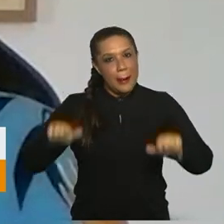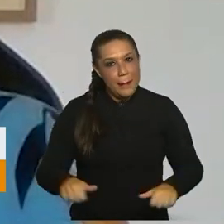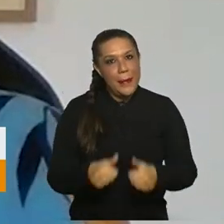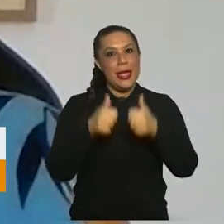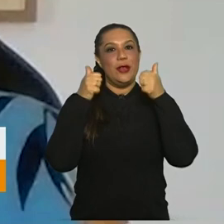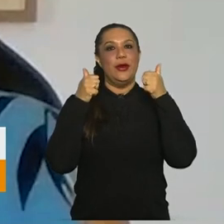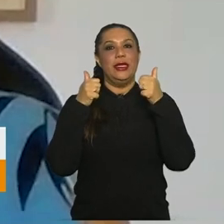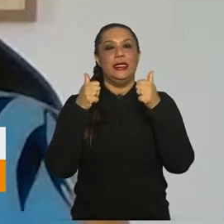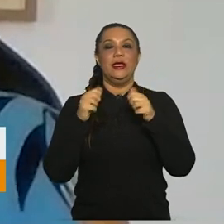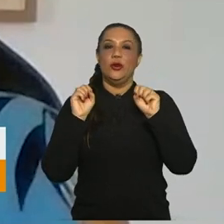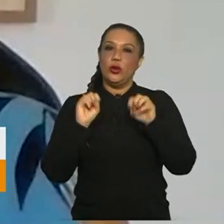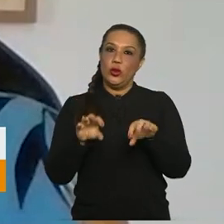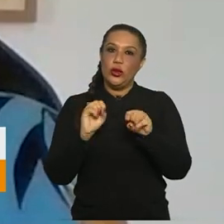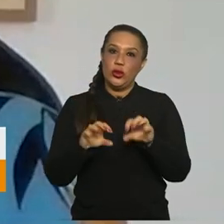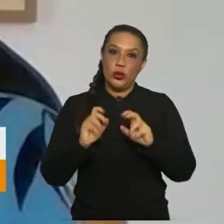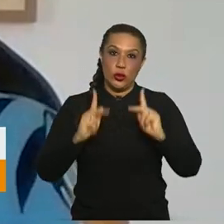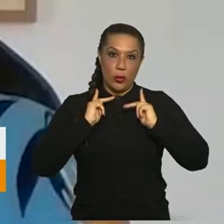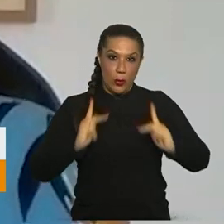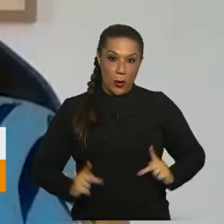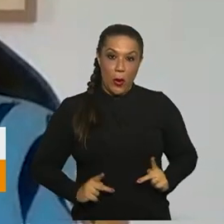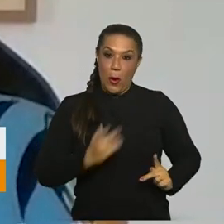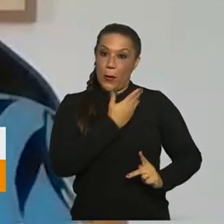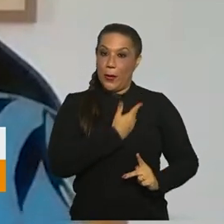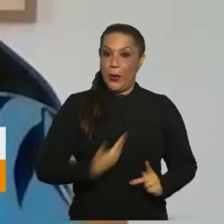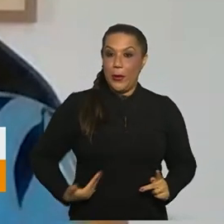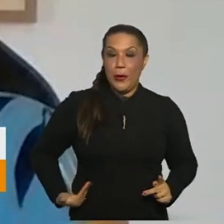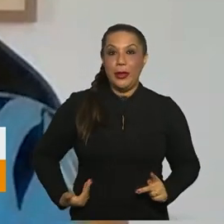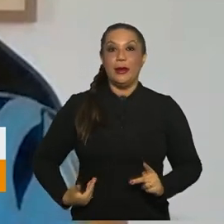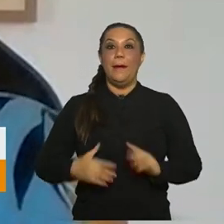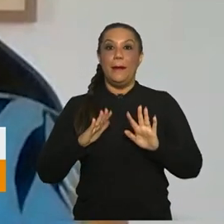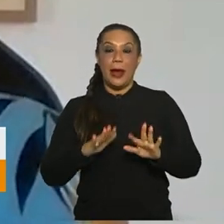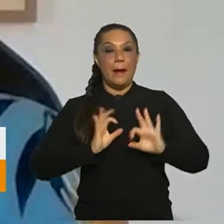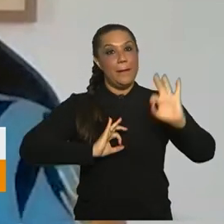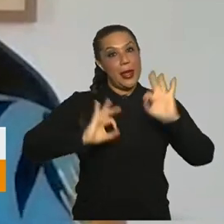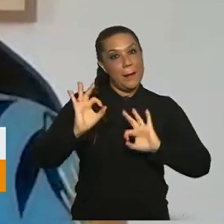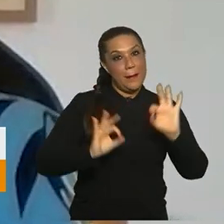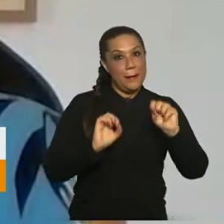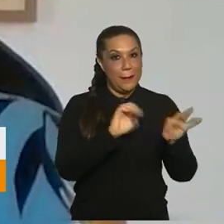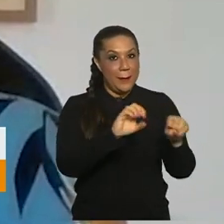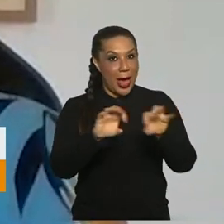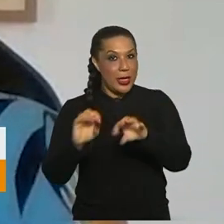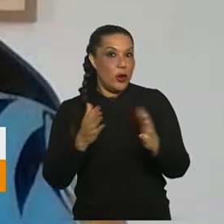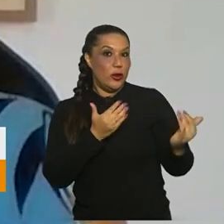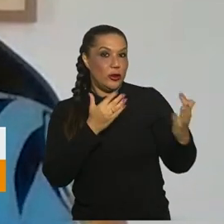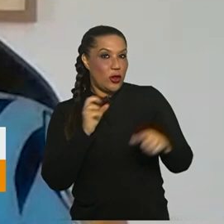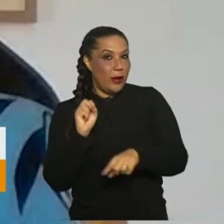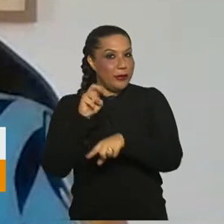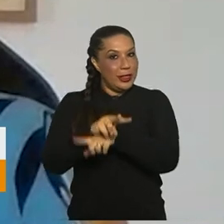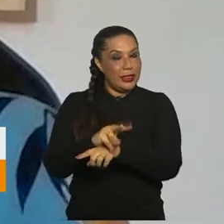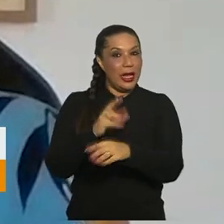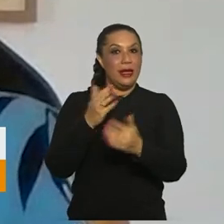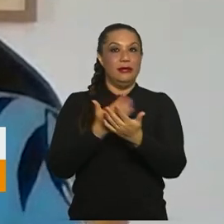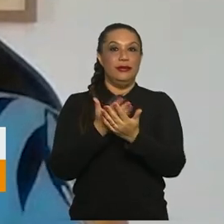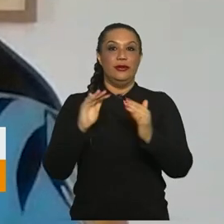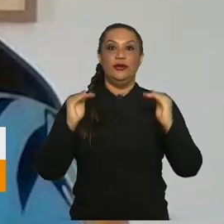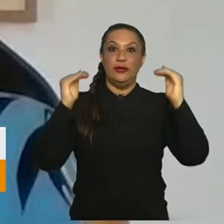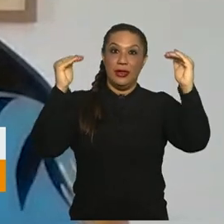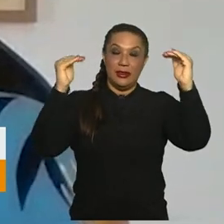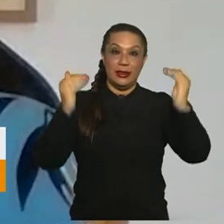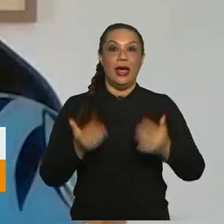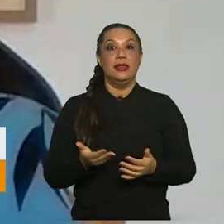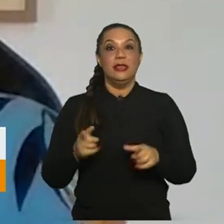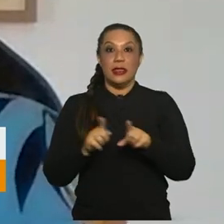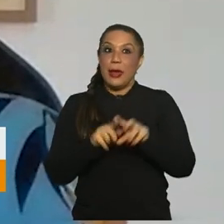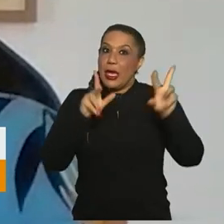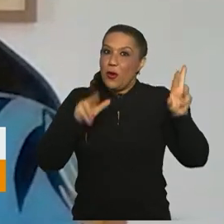do ensino público, né, de forma que preparem os jovens para entrar na universidade, para que o